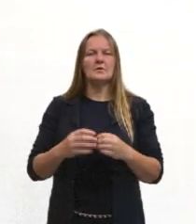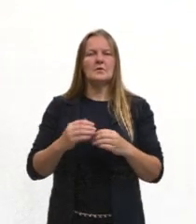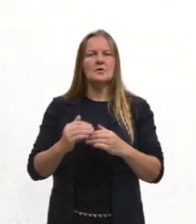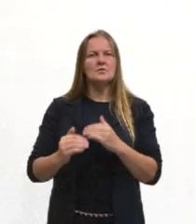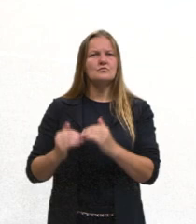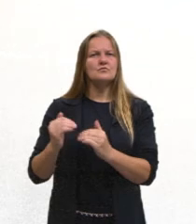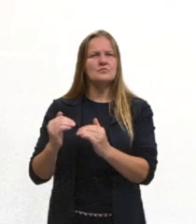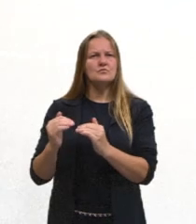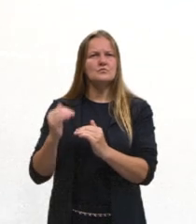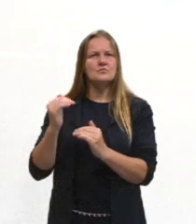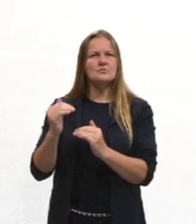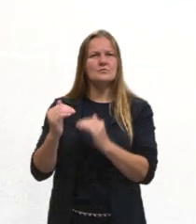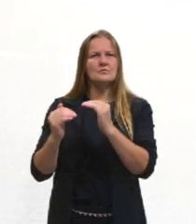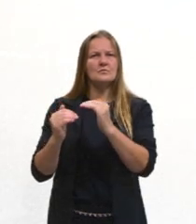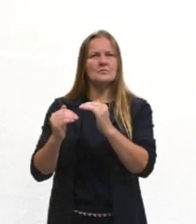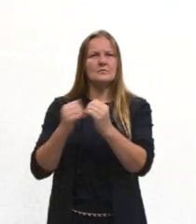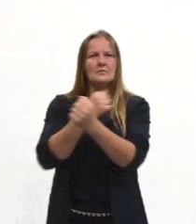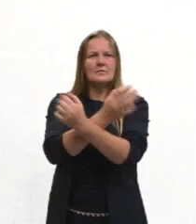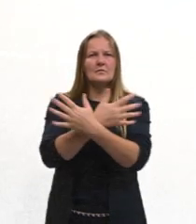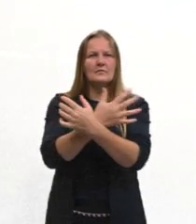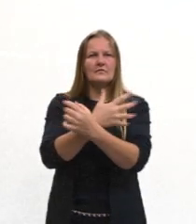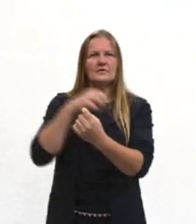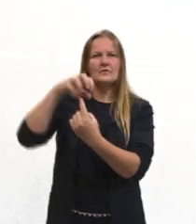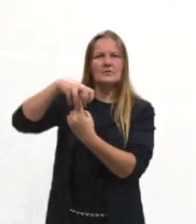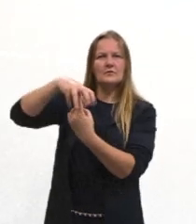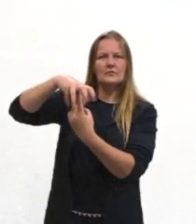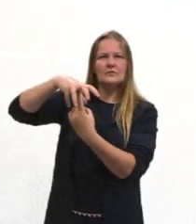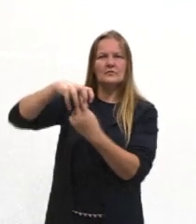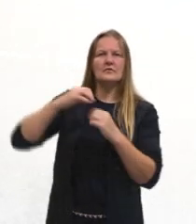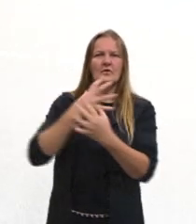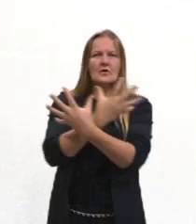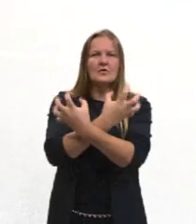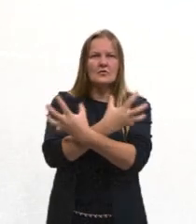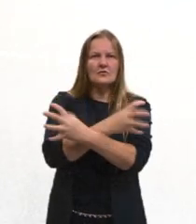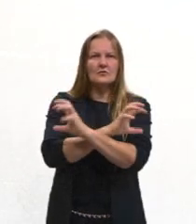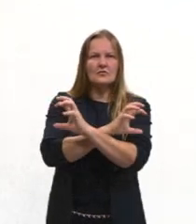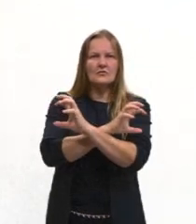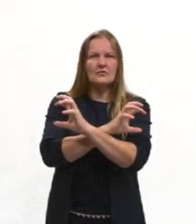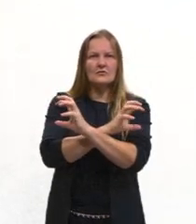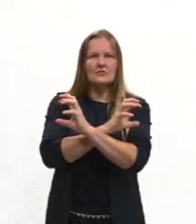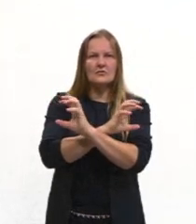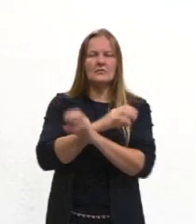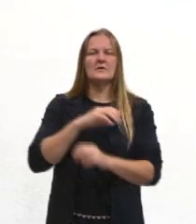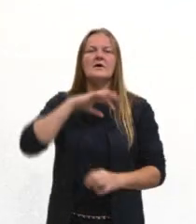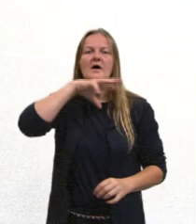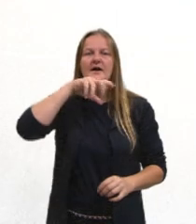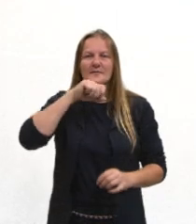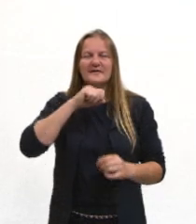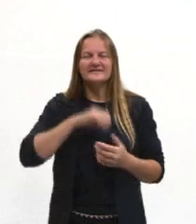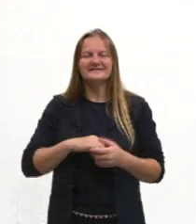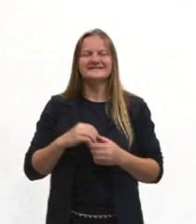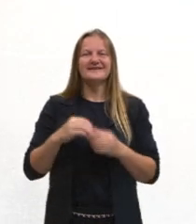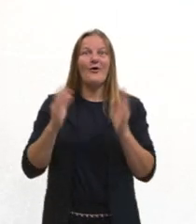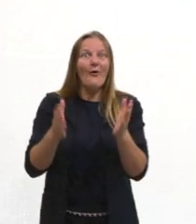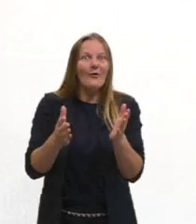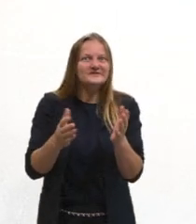surge então o reino plant, funghi e animália. Então focaremos hoje no reino plant.